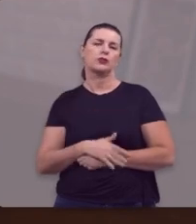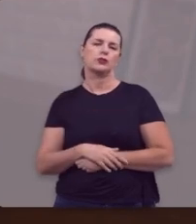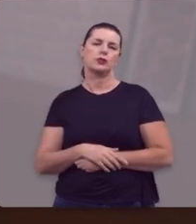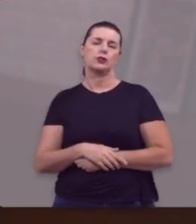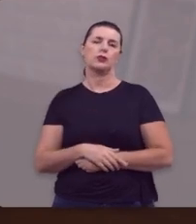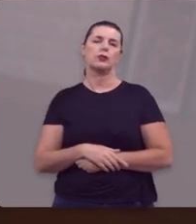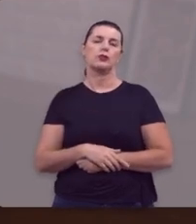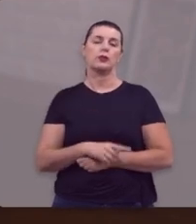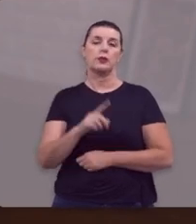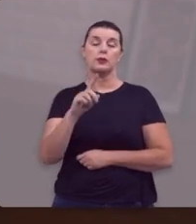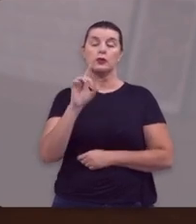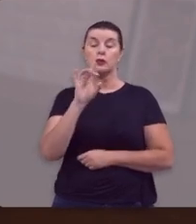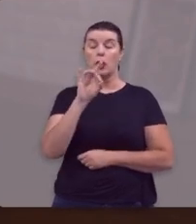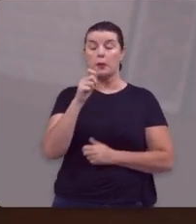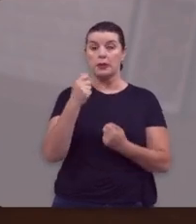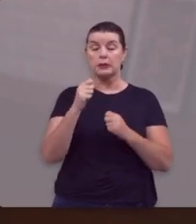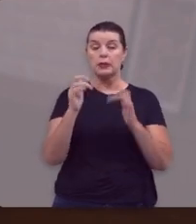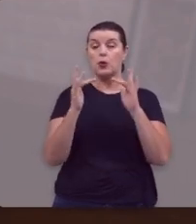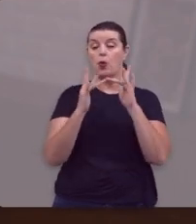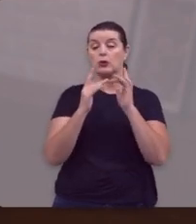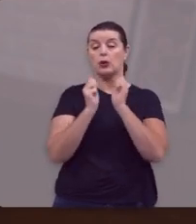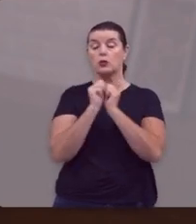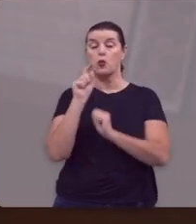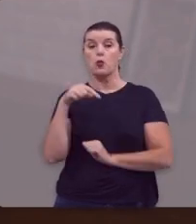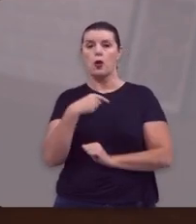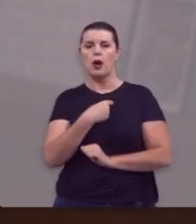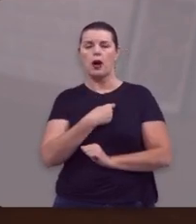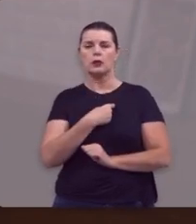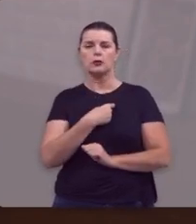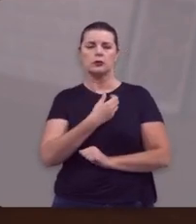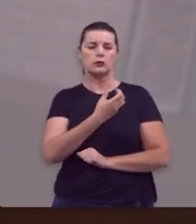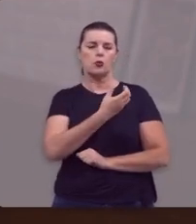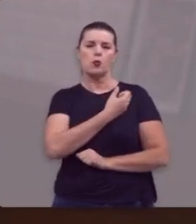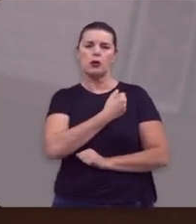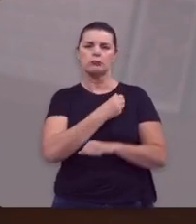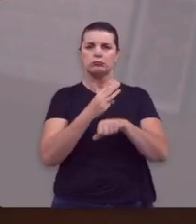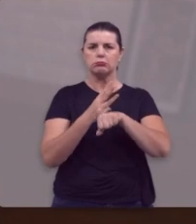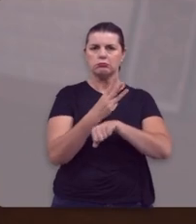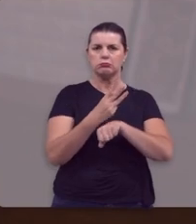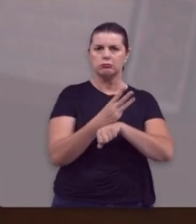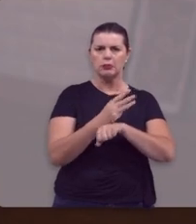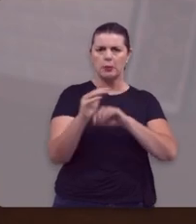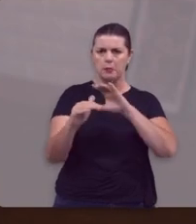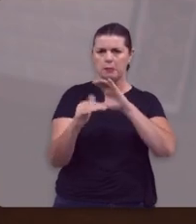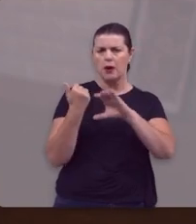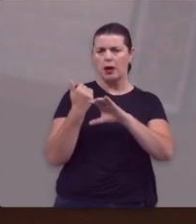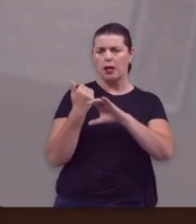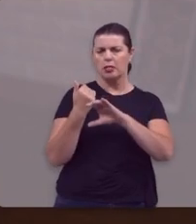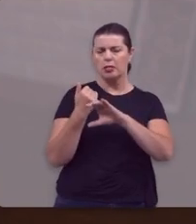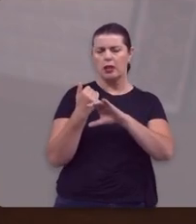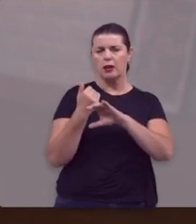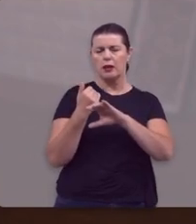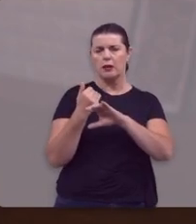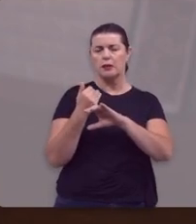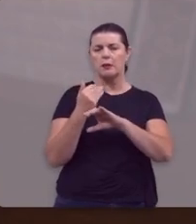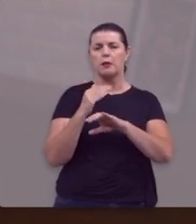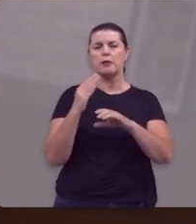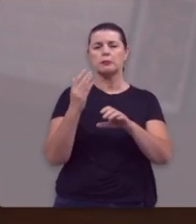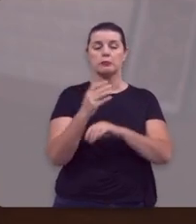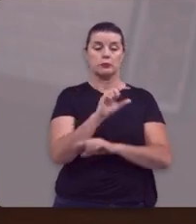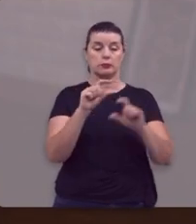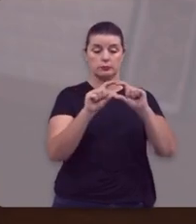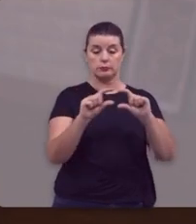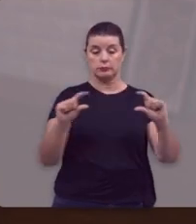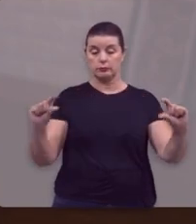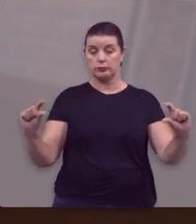muito fácil de fazer isso. Basta você entrar em contato com a gente por meio do seu WhatsApp. manda uma mensagem para a gente. Você vai